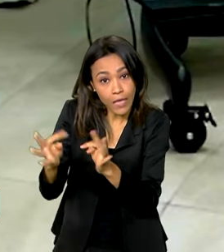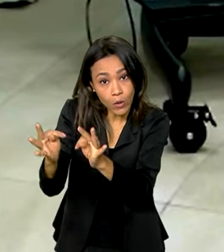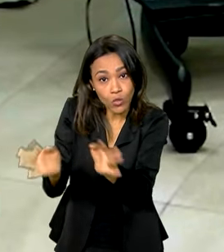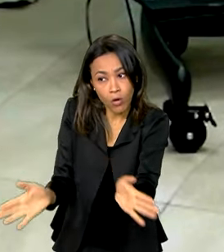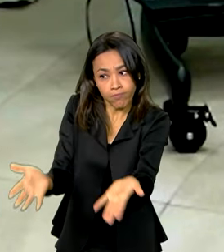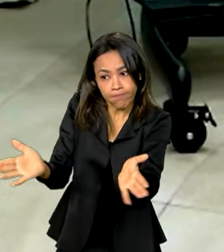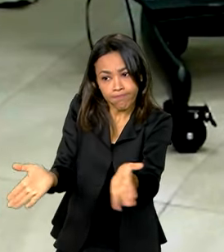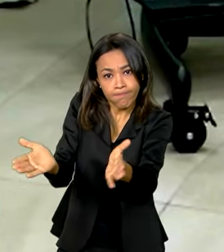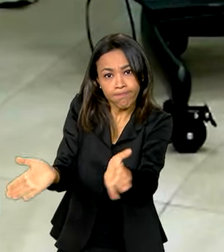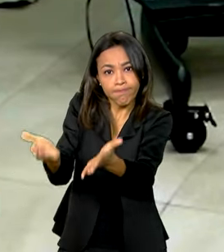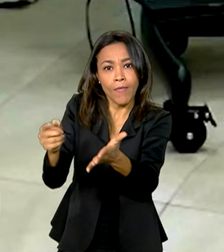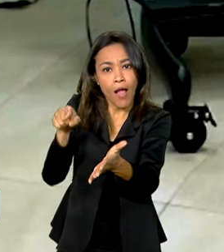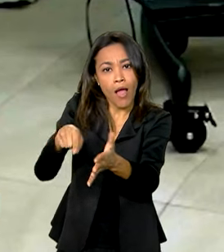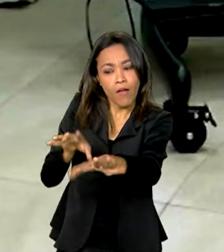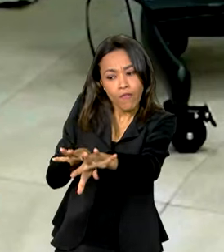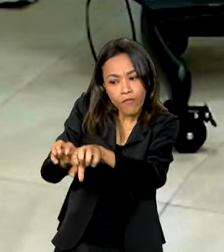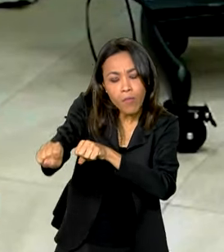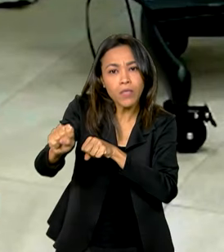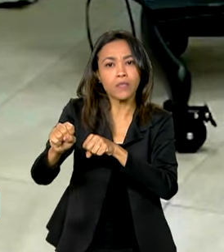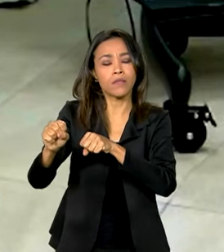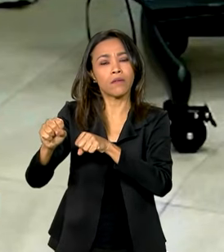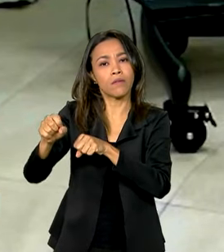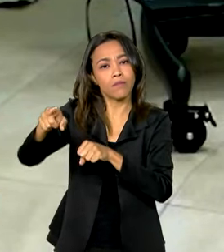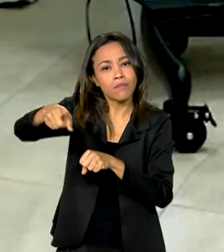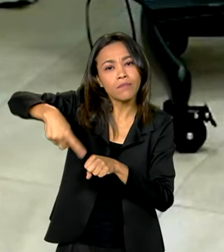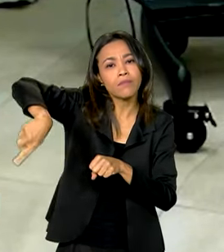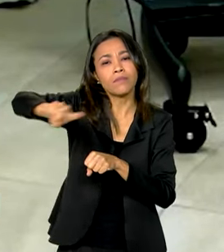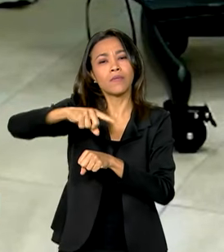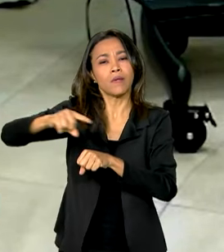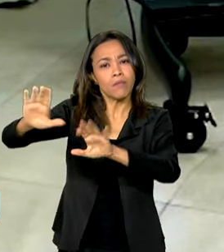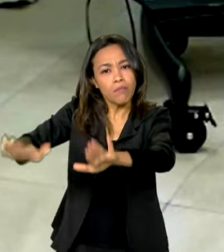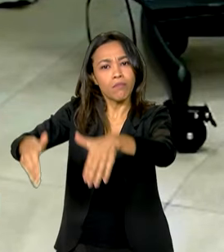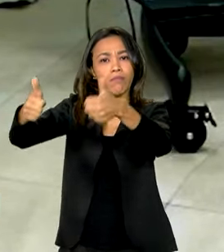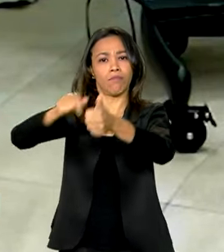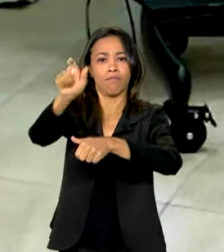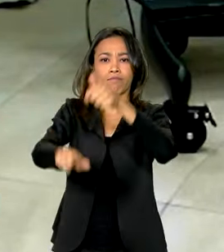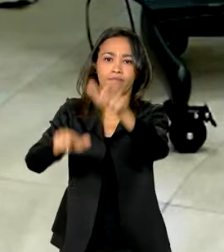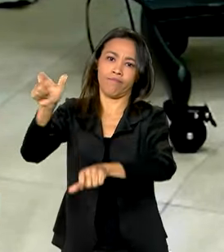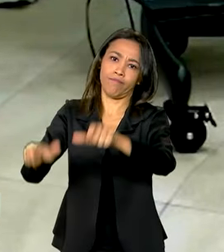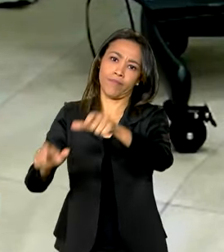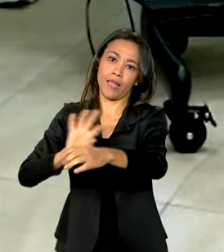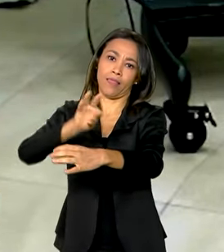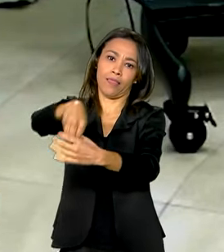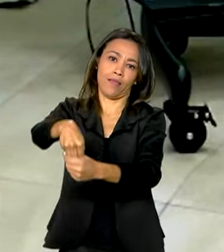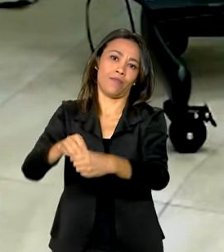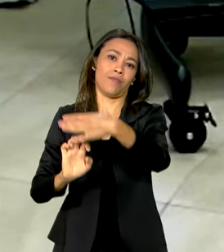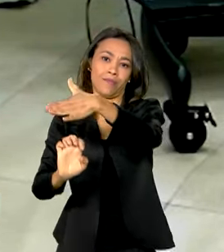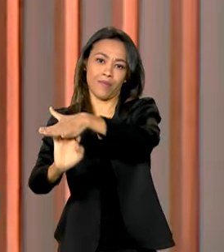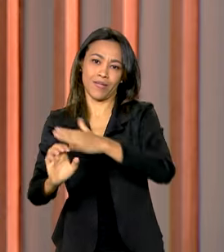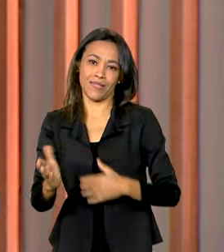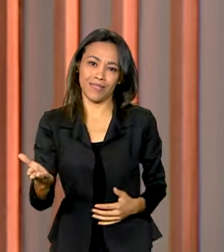Então, é para a formação e fixação de recursos humanos no ambiente produtivo.